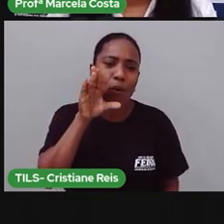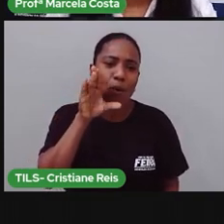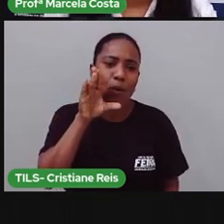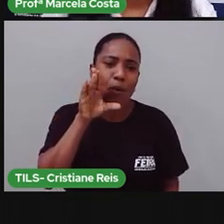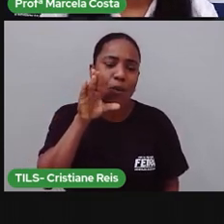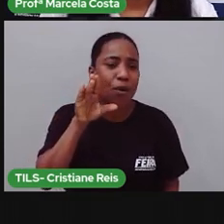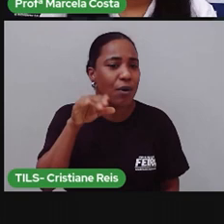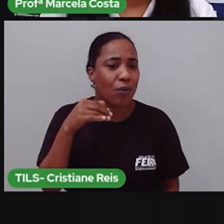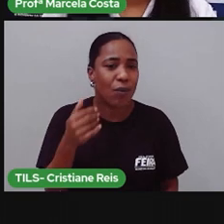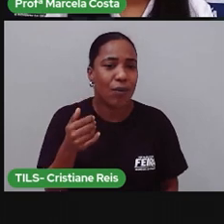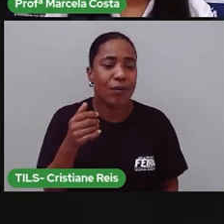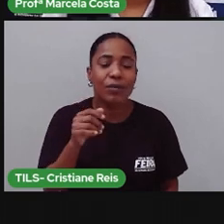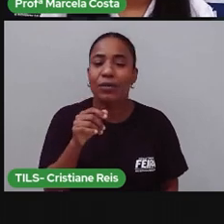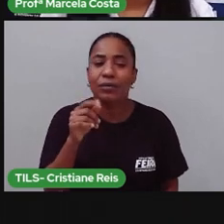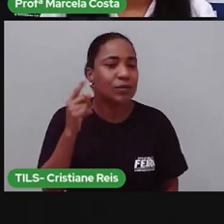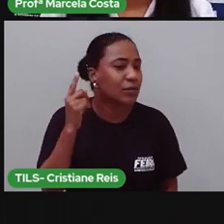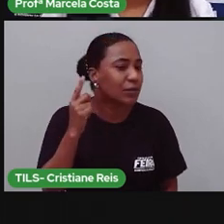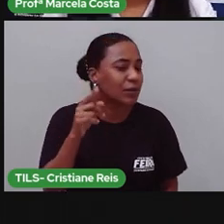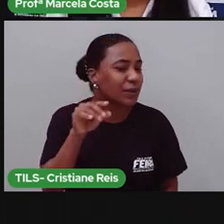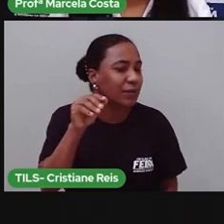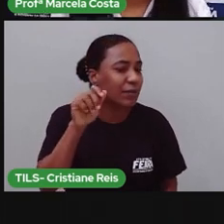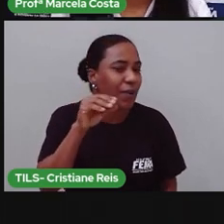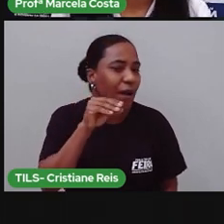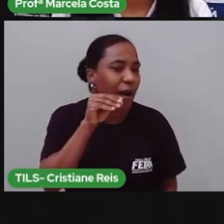Qual foi o primeiro som que você ouviu?